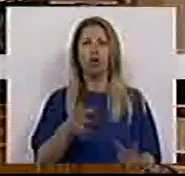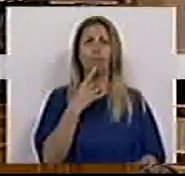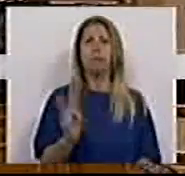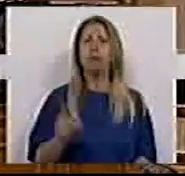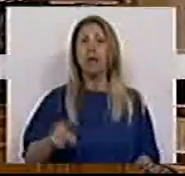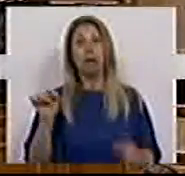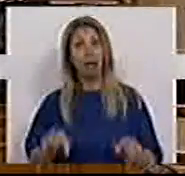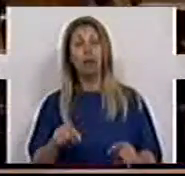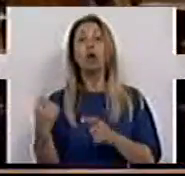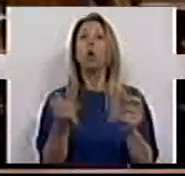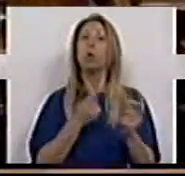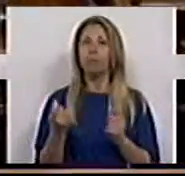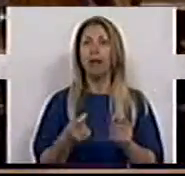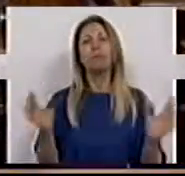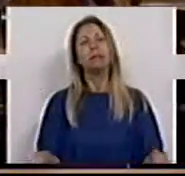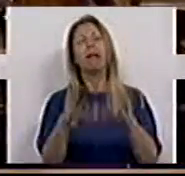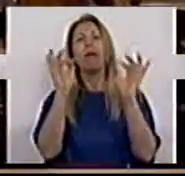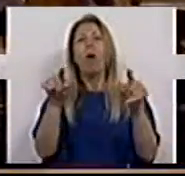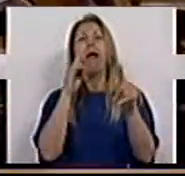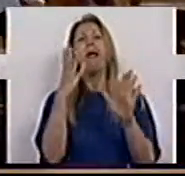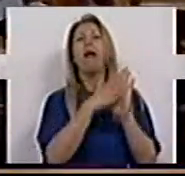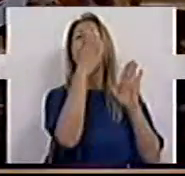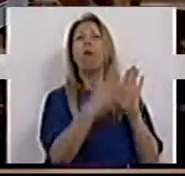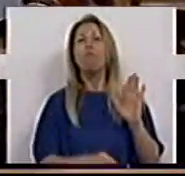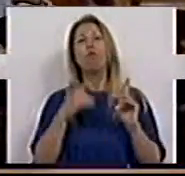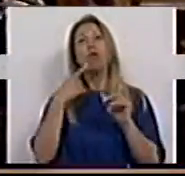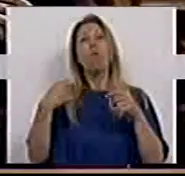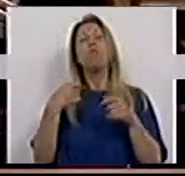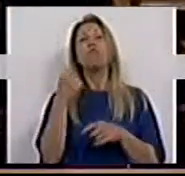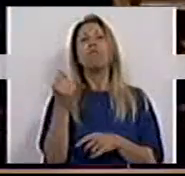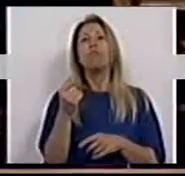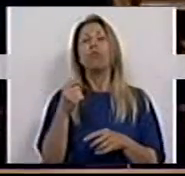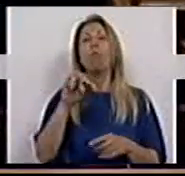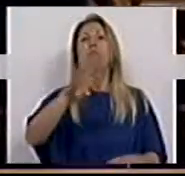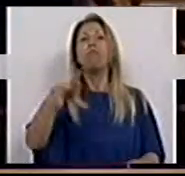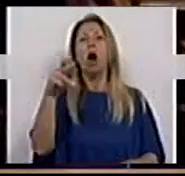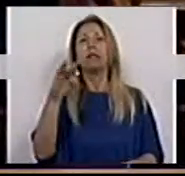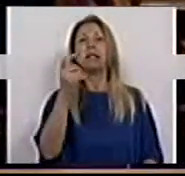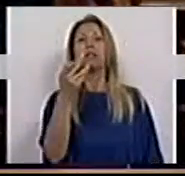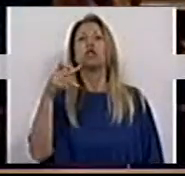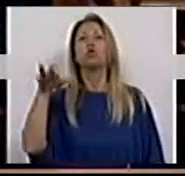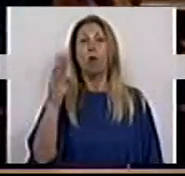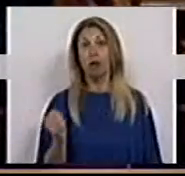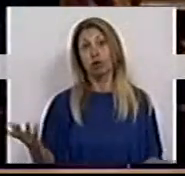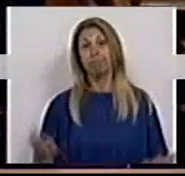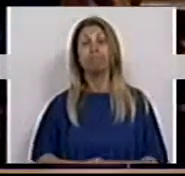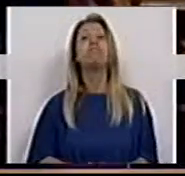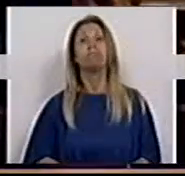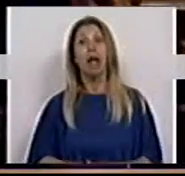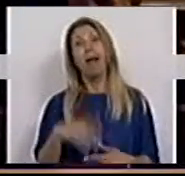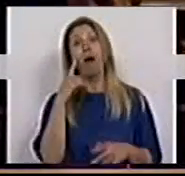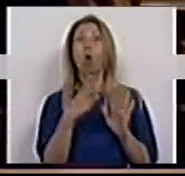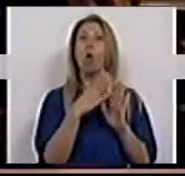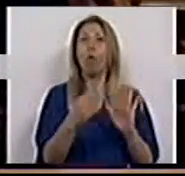Esta figura podemos chamar o Paradigma Mota Soares. Qual é o Paradigma Mota Soares? É o paradigma de um Governo que se